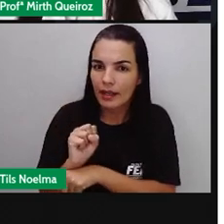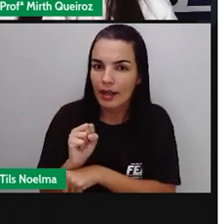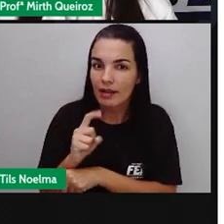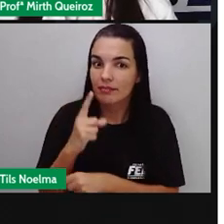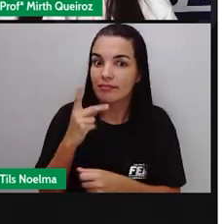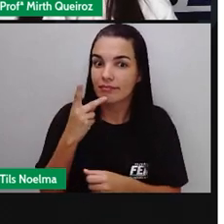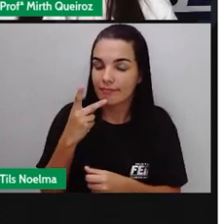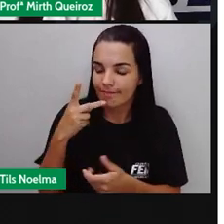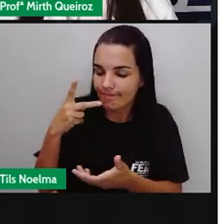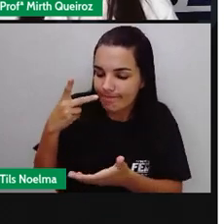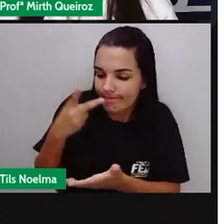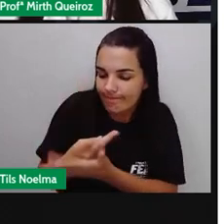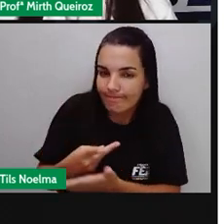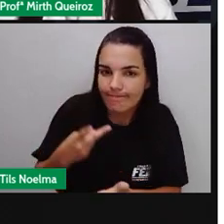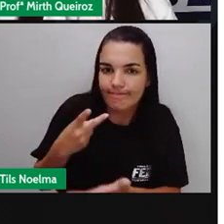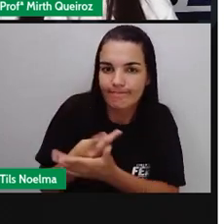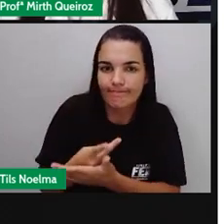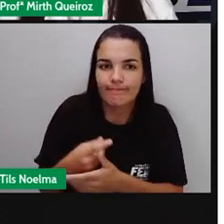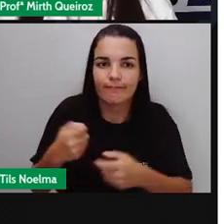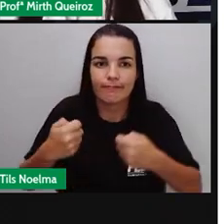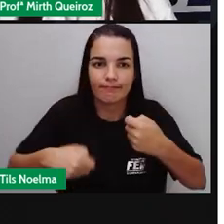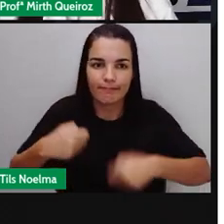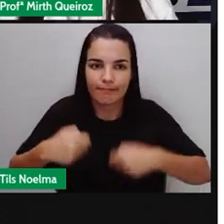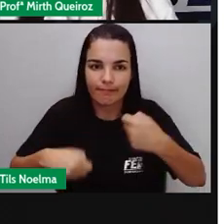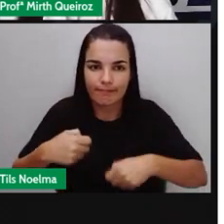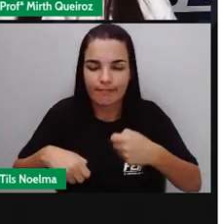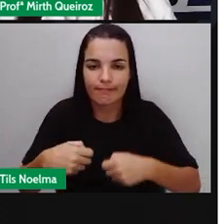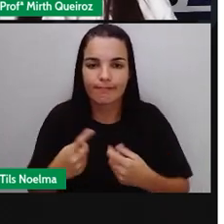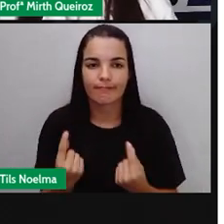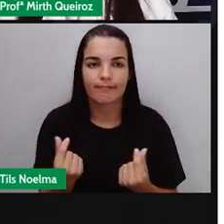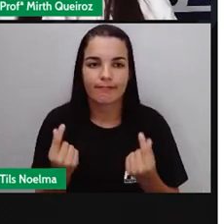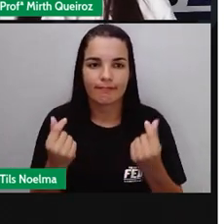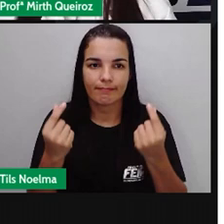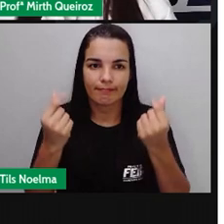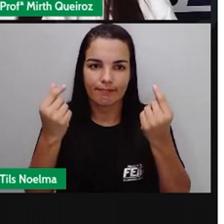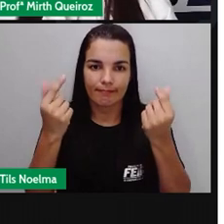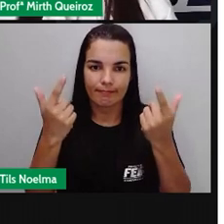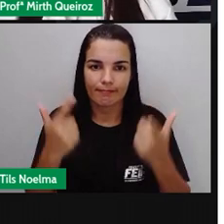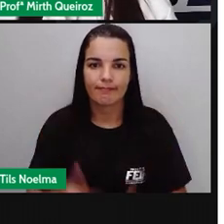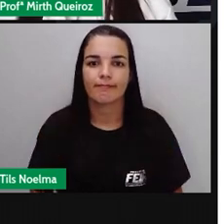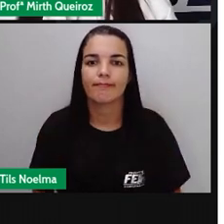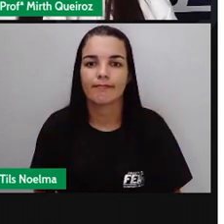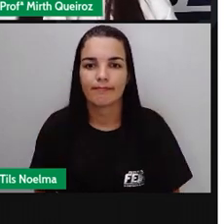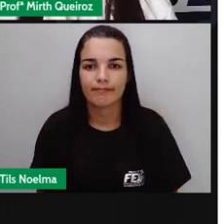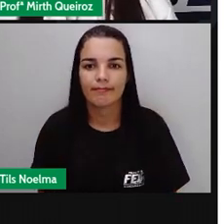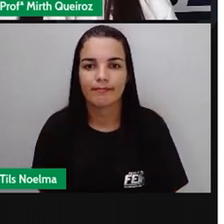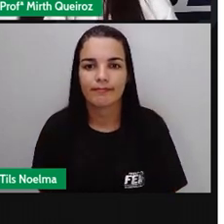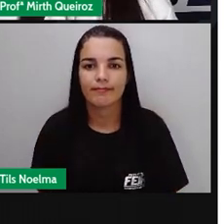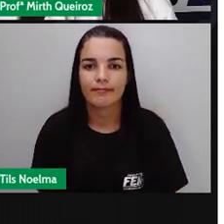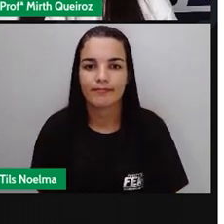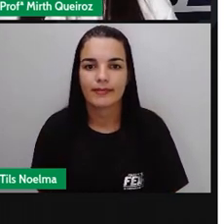crise financeira. Então, a gente está tendo ali orações intercaladas, certo?